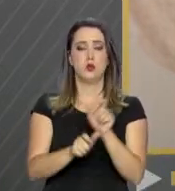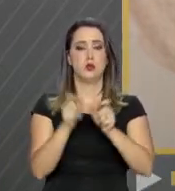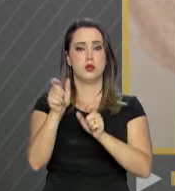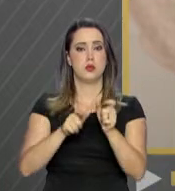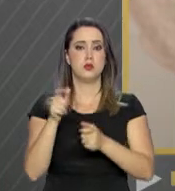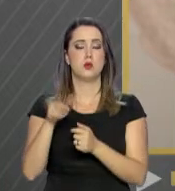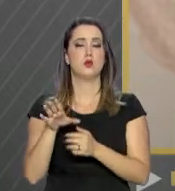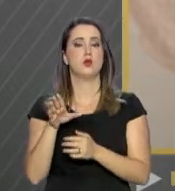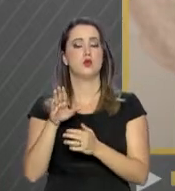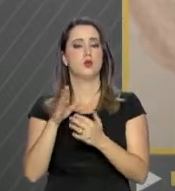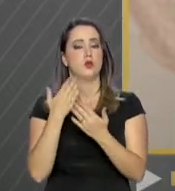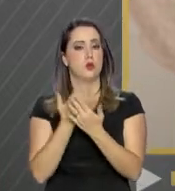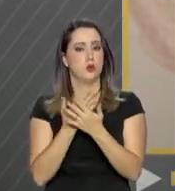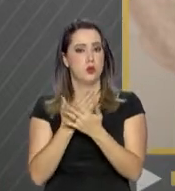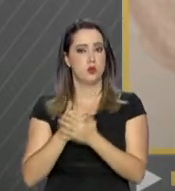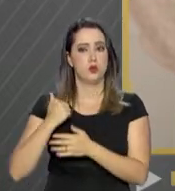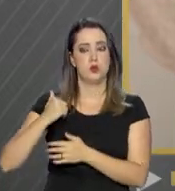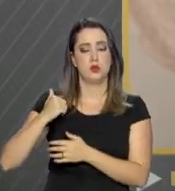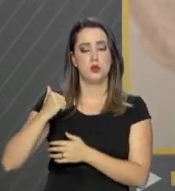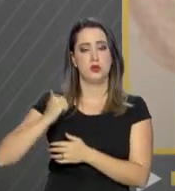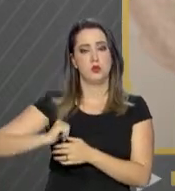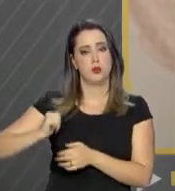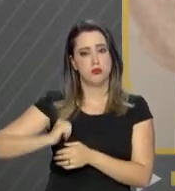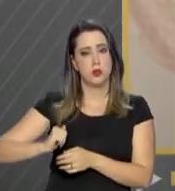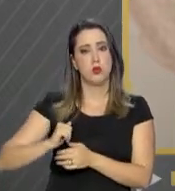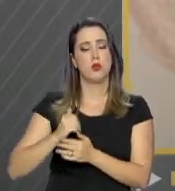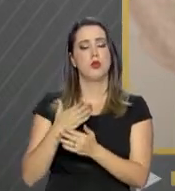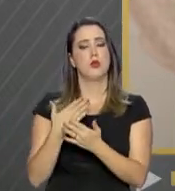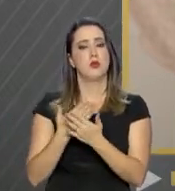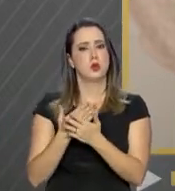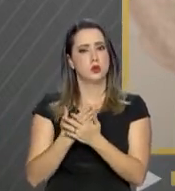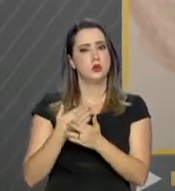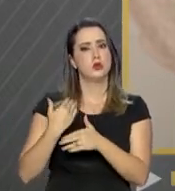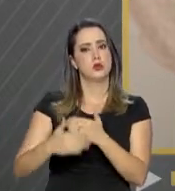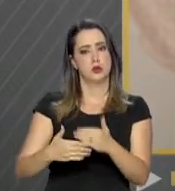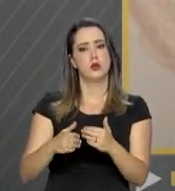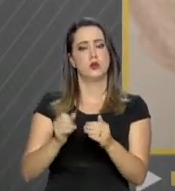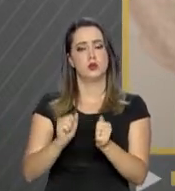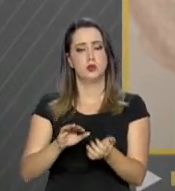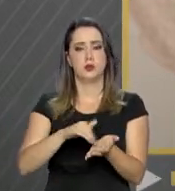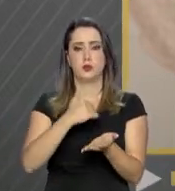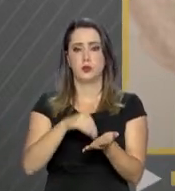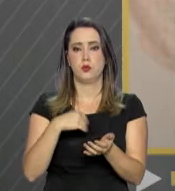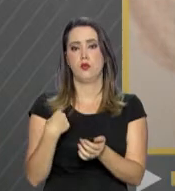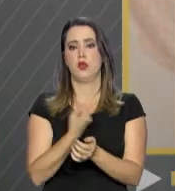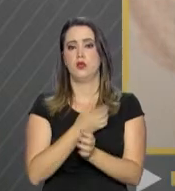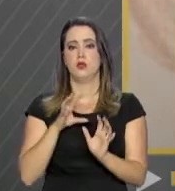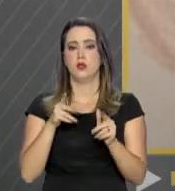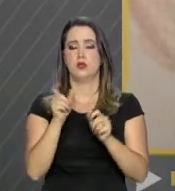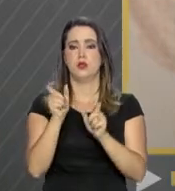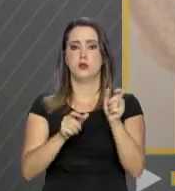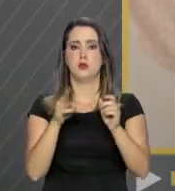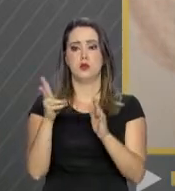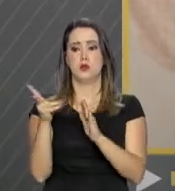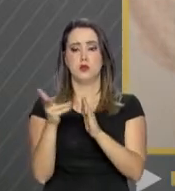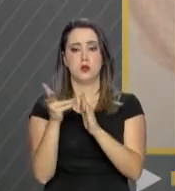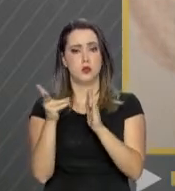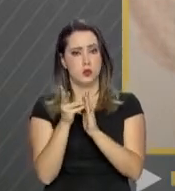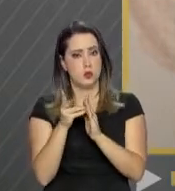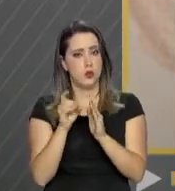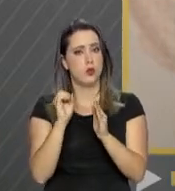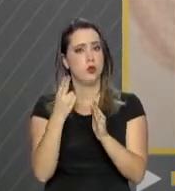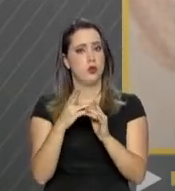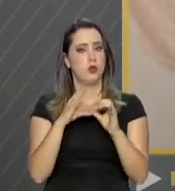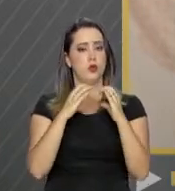indígenas possam se inscrever e solicitar a Bolsa Permanência. Nós vamos atender a todos aqueles que precisam